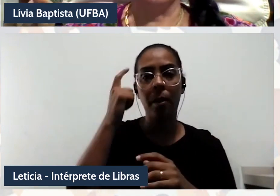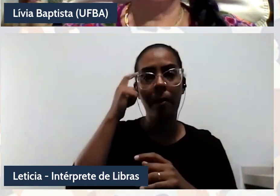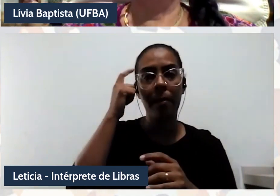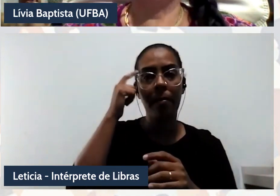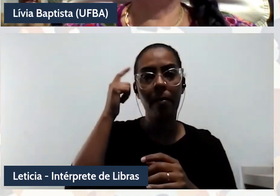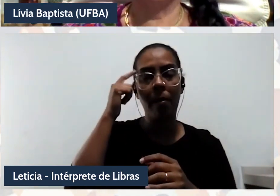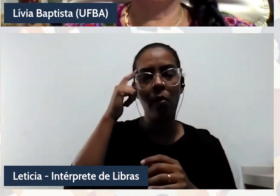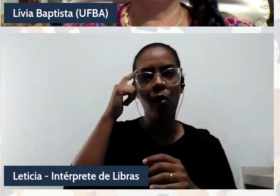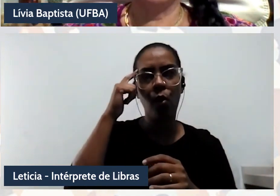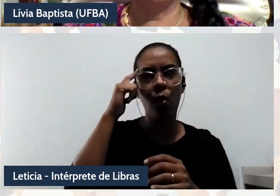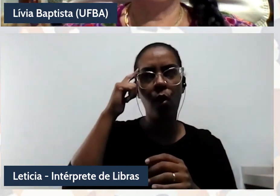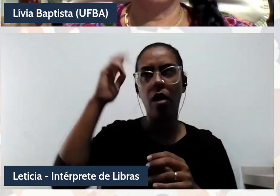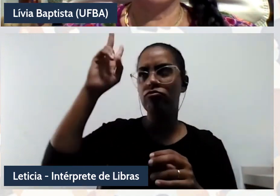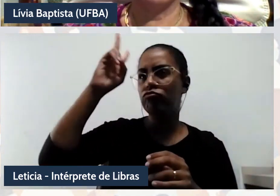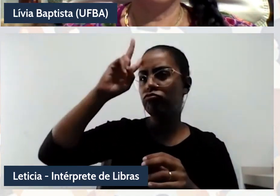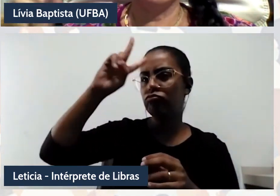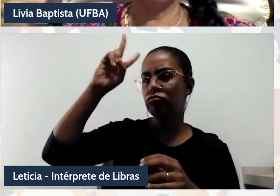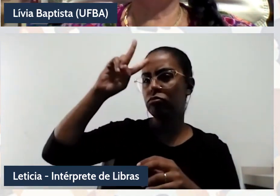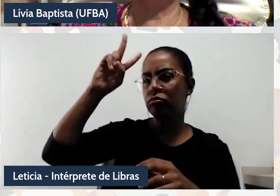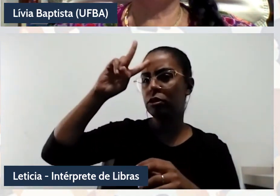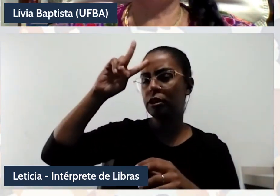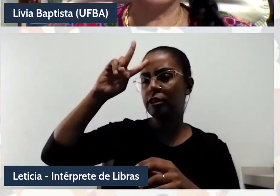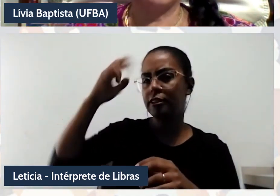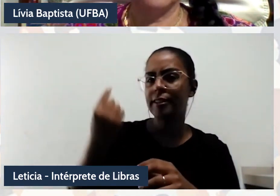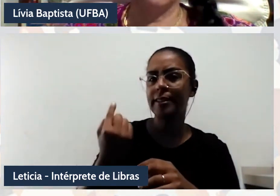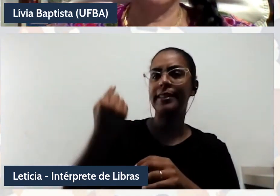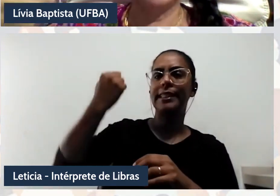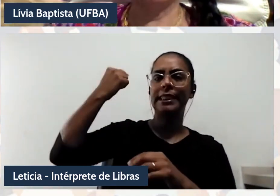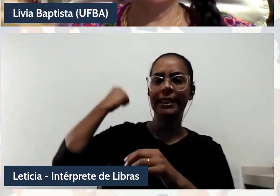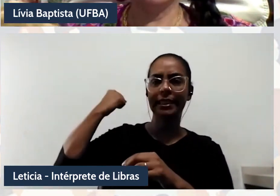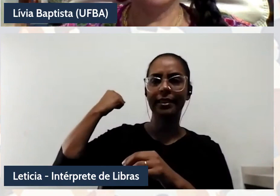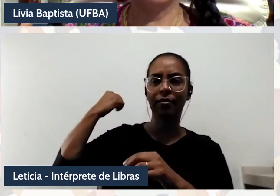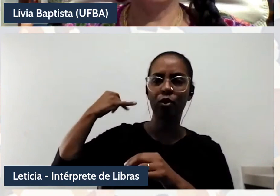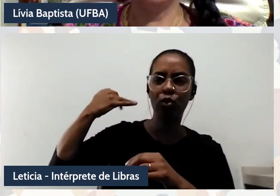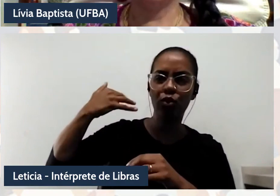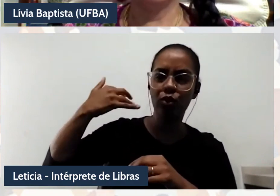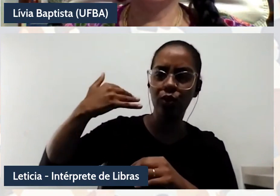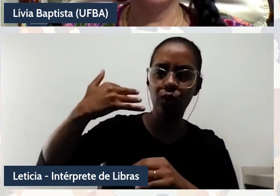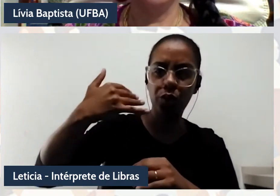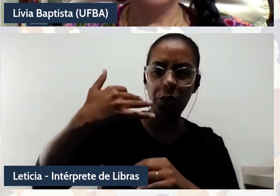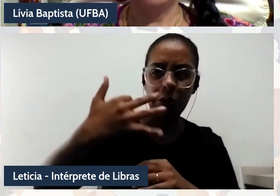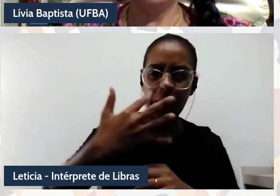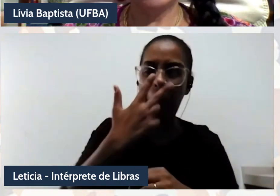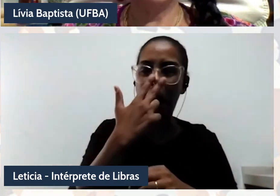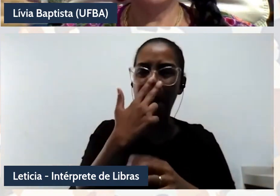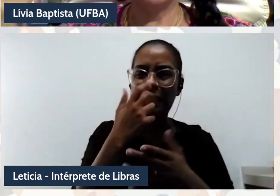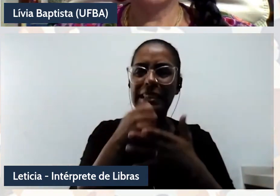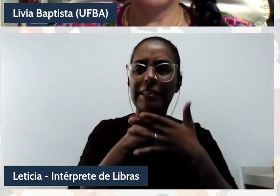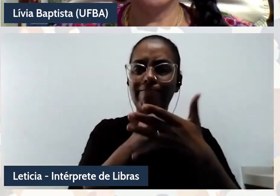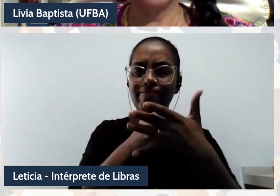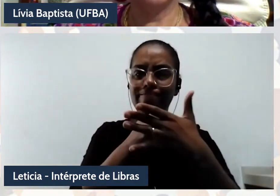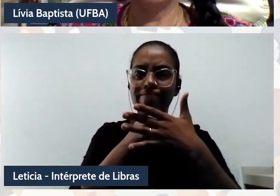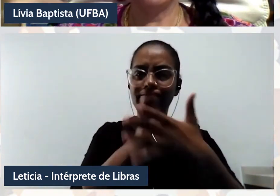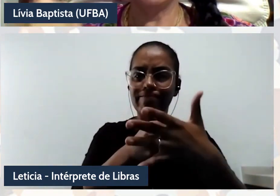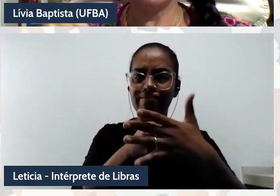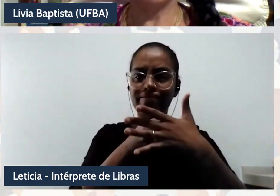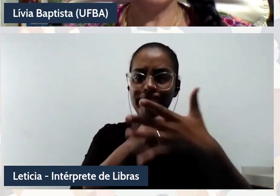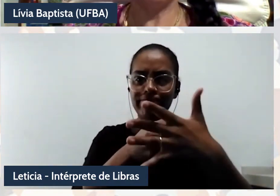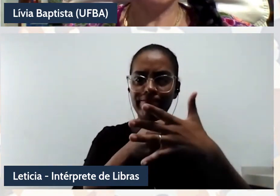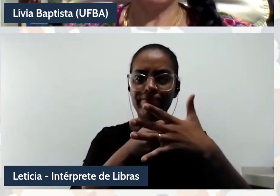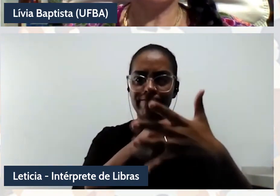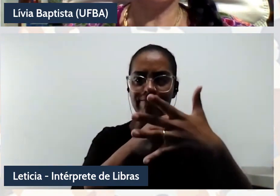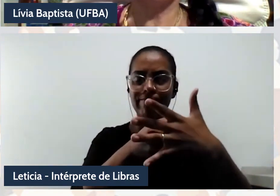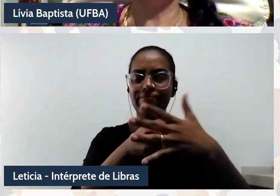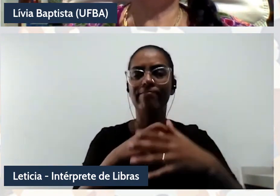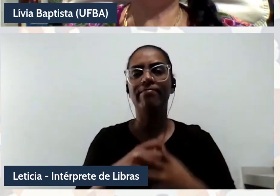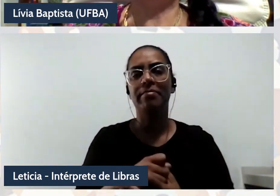recuperando uma subjetividade nossa que vem sendo forjada com base na desumanização e ela vem nos atravessando. Então, primeiro,